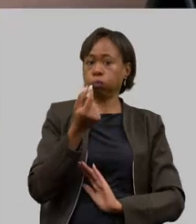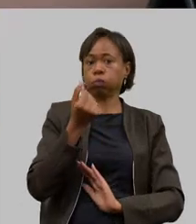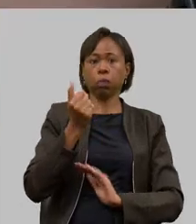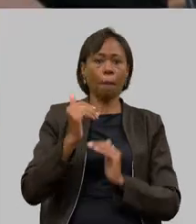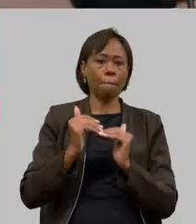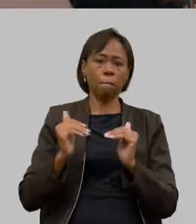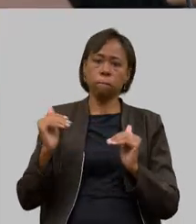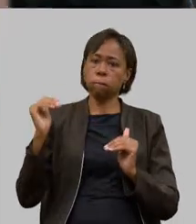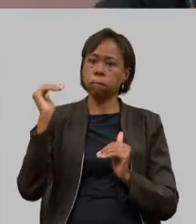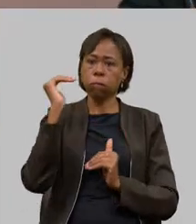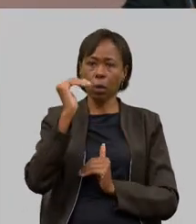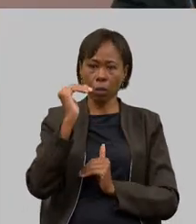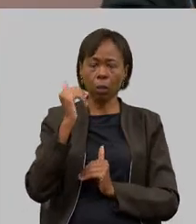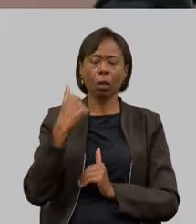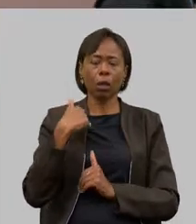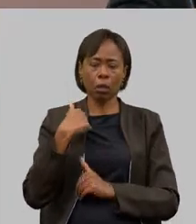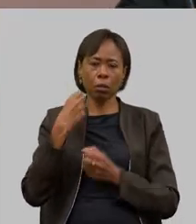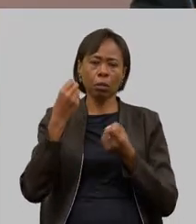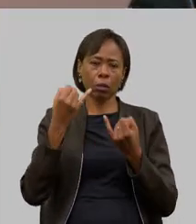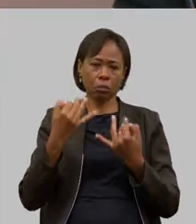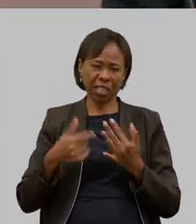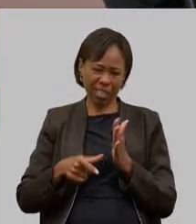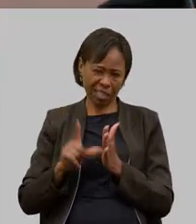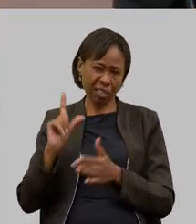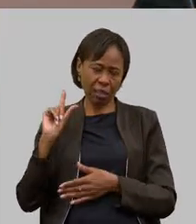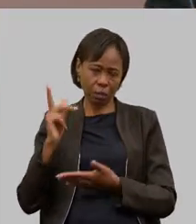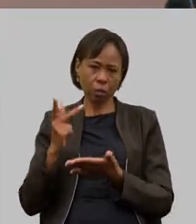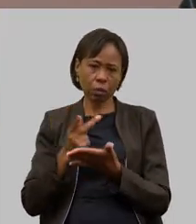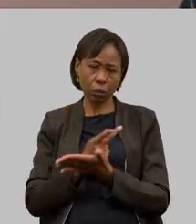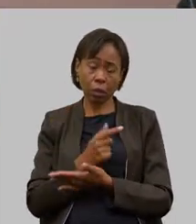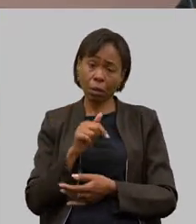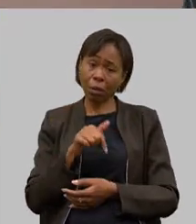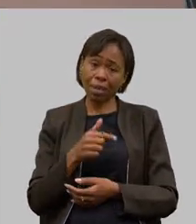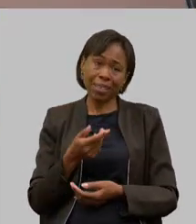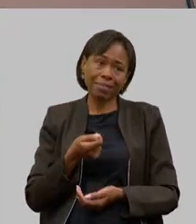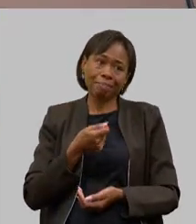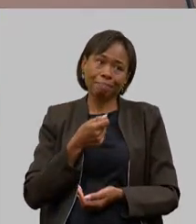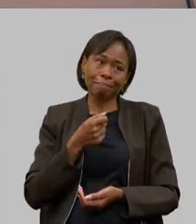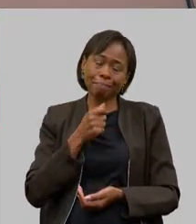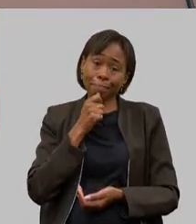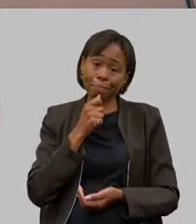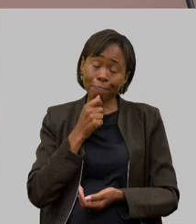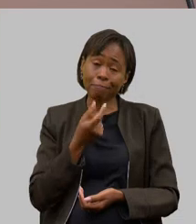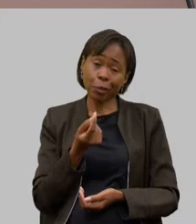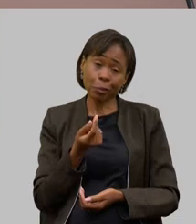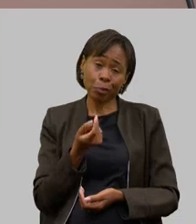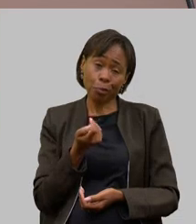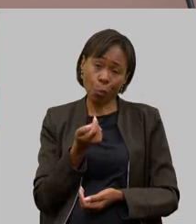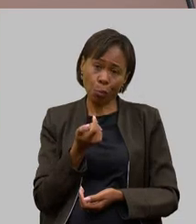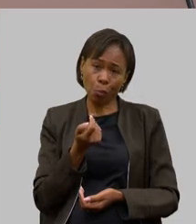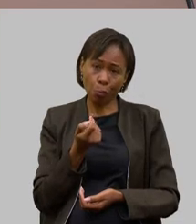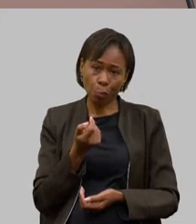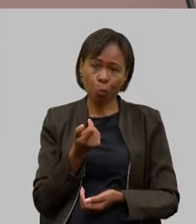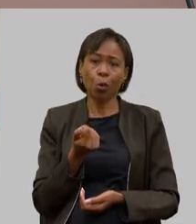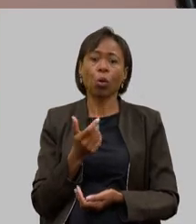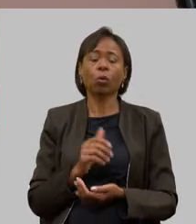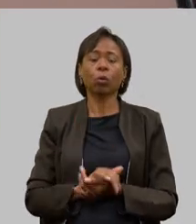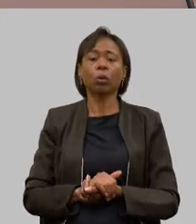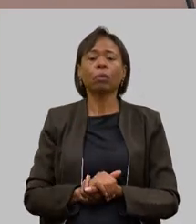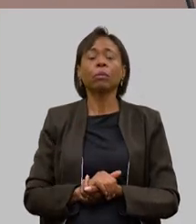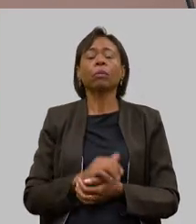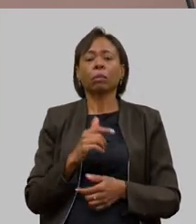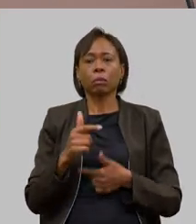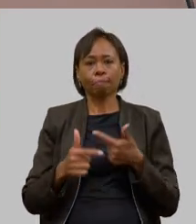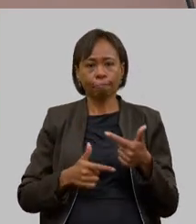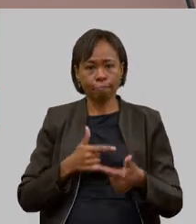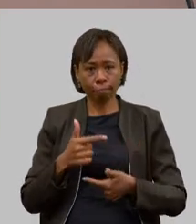expliquei toda a situação que nós tínhamos lá mas ainda é muito pouco mas nós temos feito alguns trabalhos junto